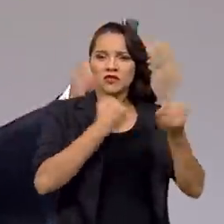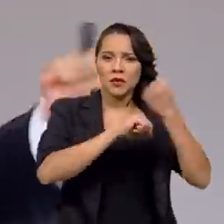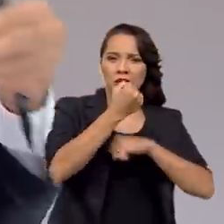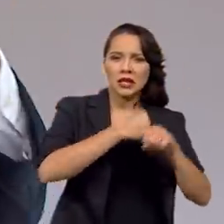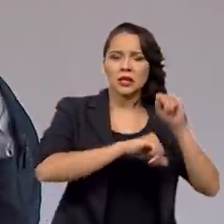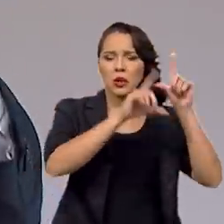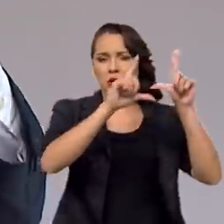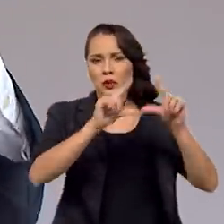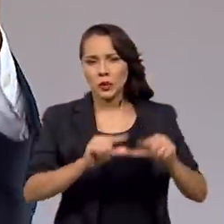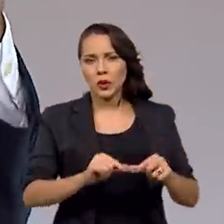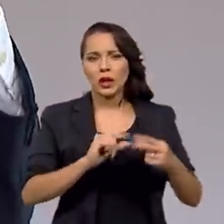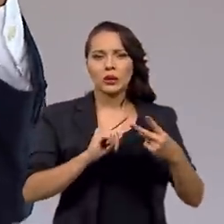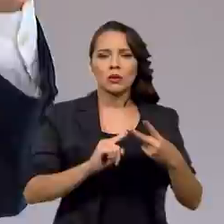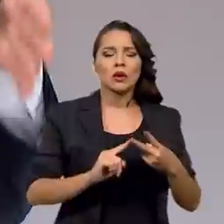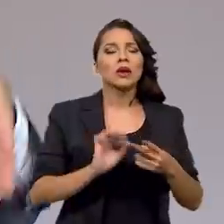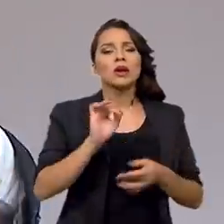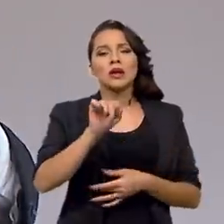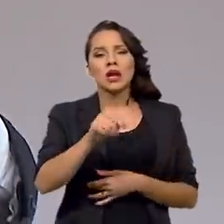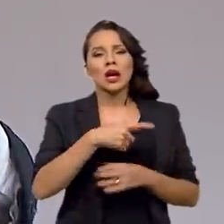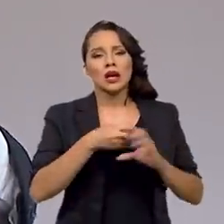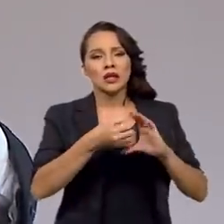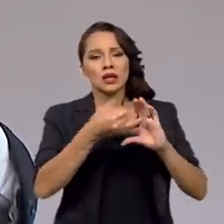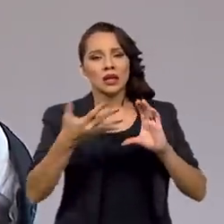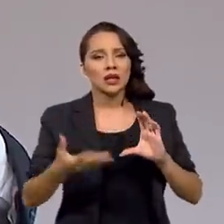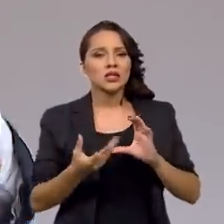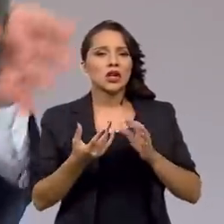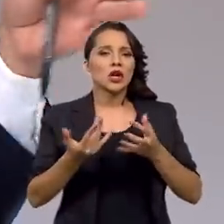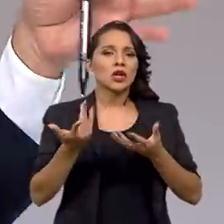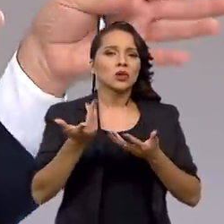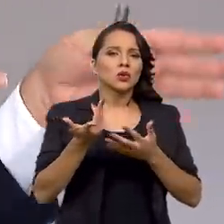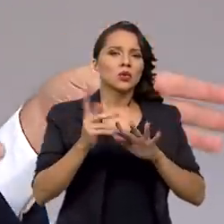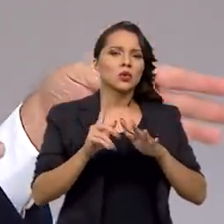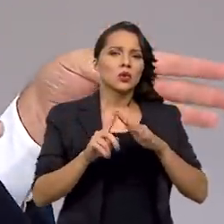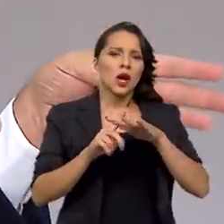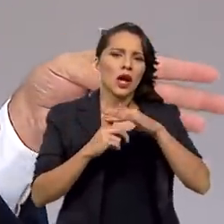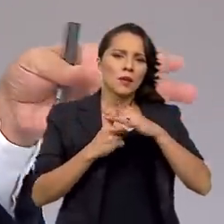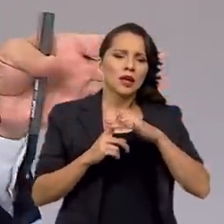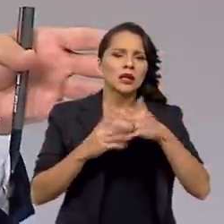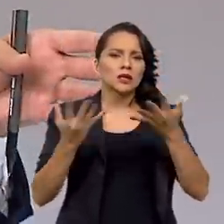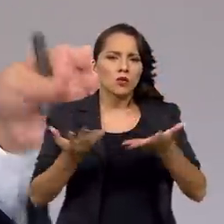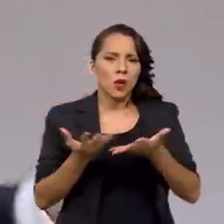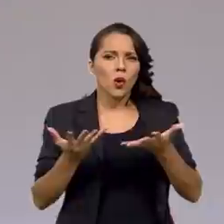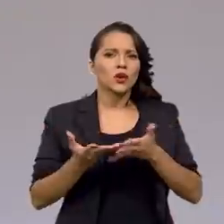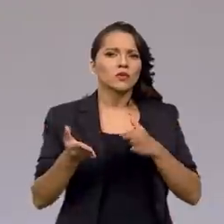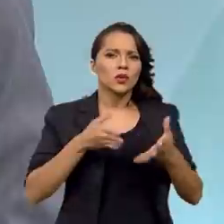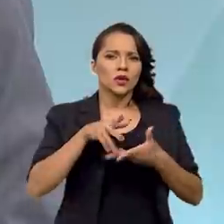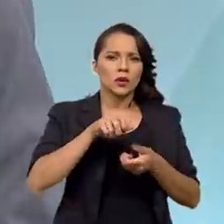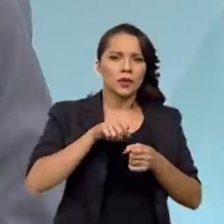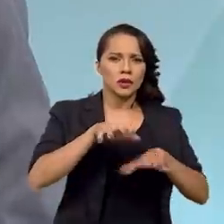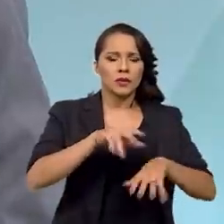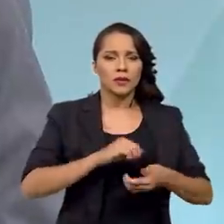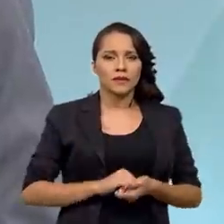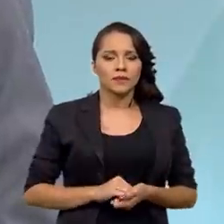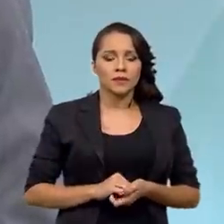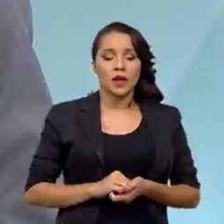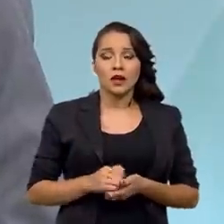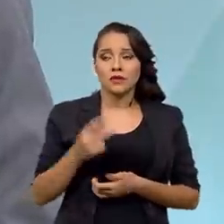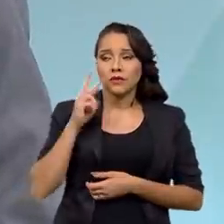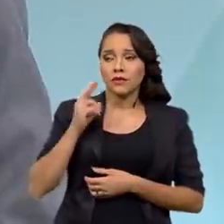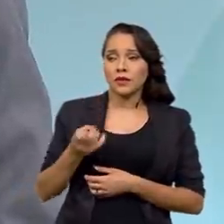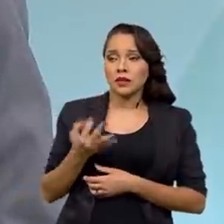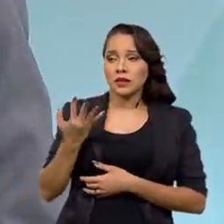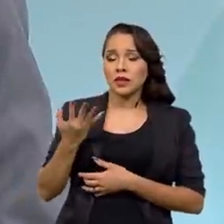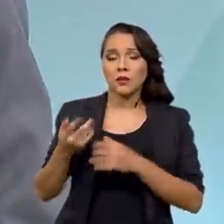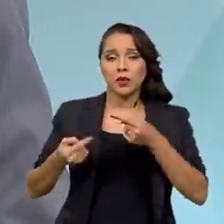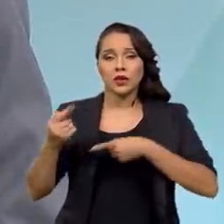globais de produção, que é uma característica do capitalismo hoje, decorrentes da pandemia? Eu vou dar um exemplo da qualidade da política